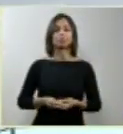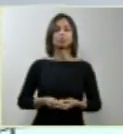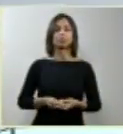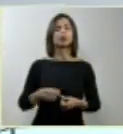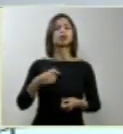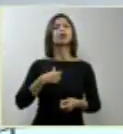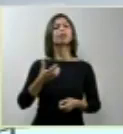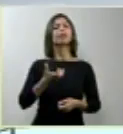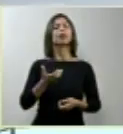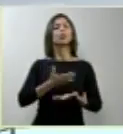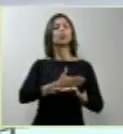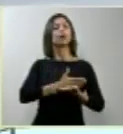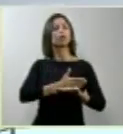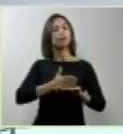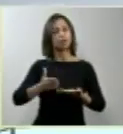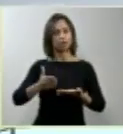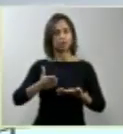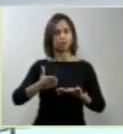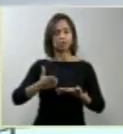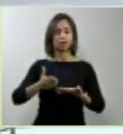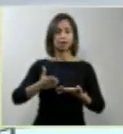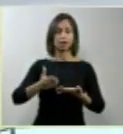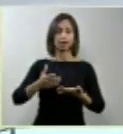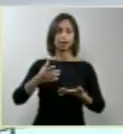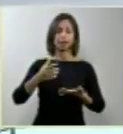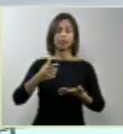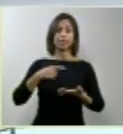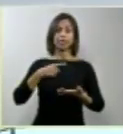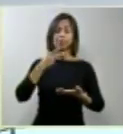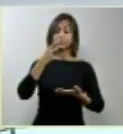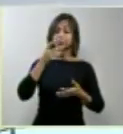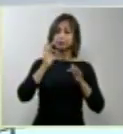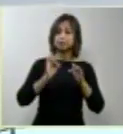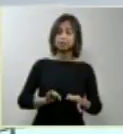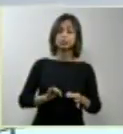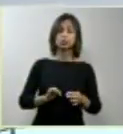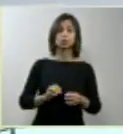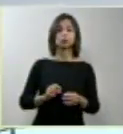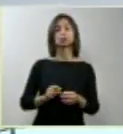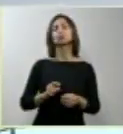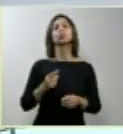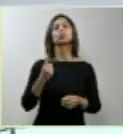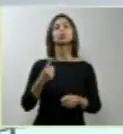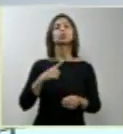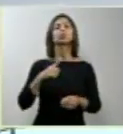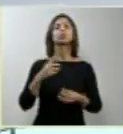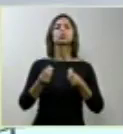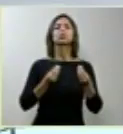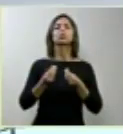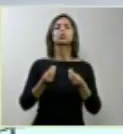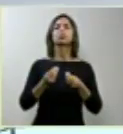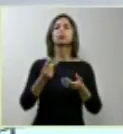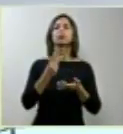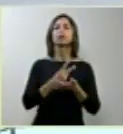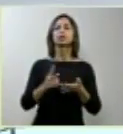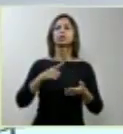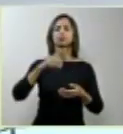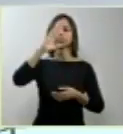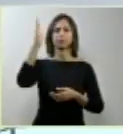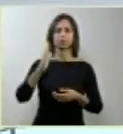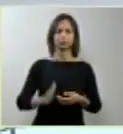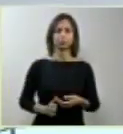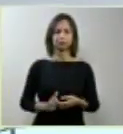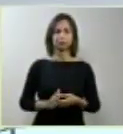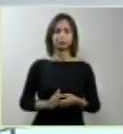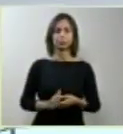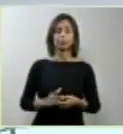Queria iniciar enfatizando um pouco a questão da incidência no Brasil. O